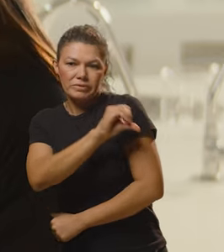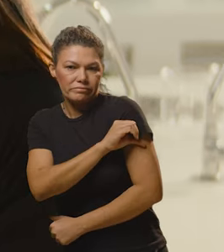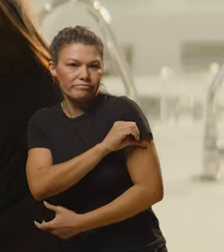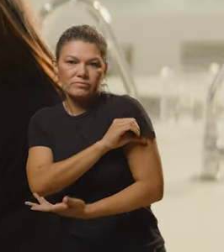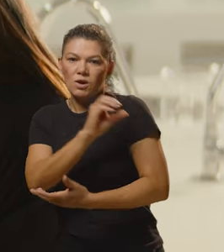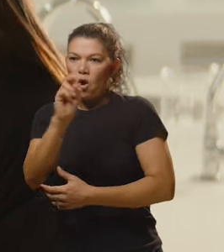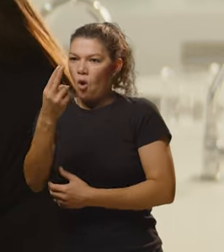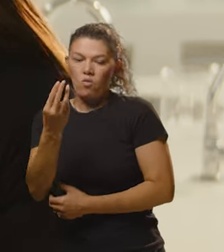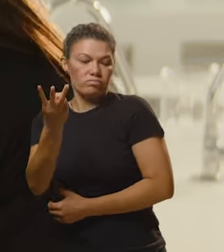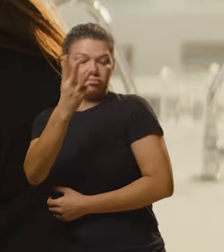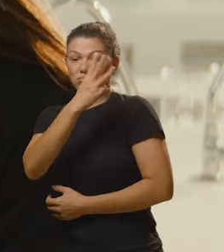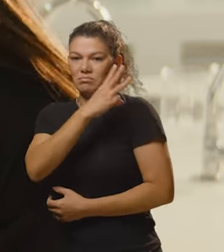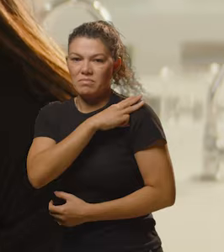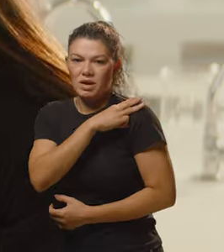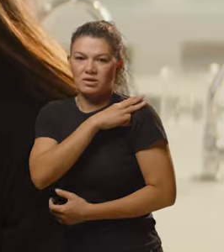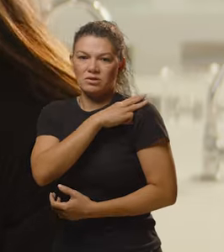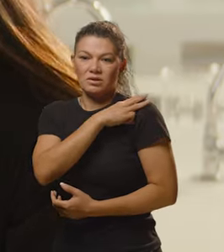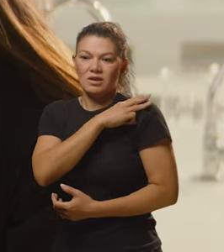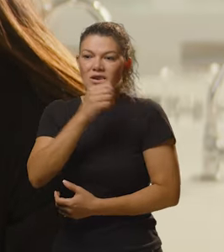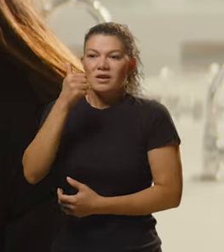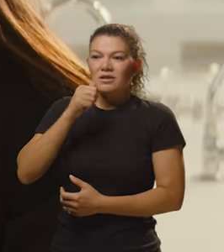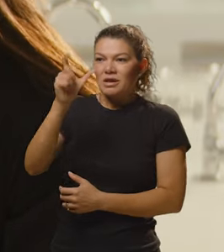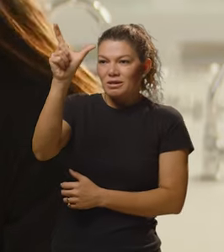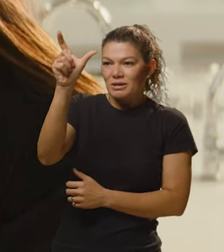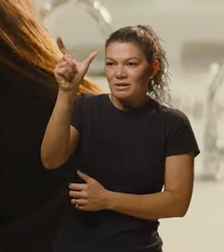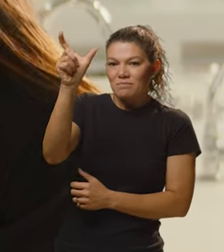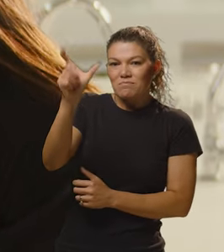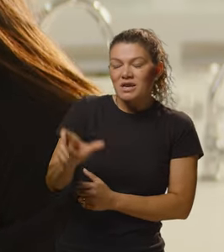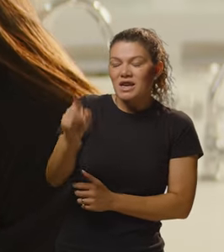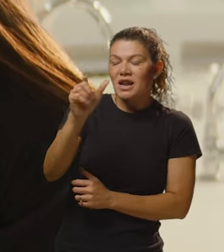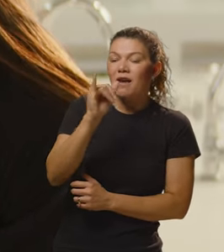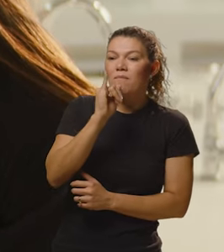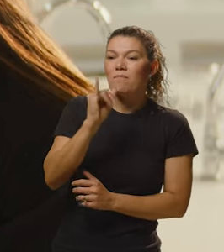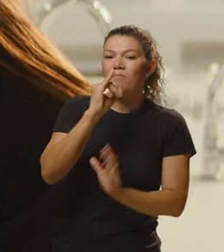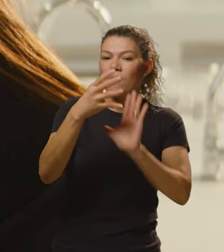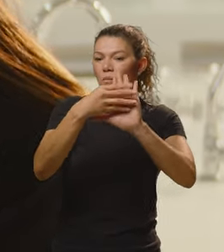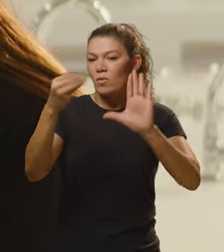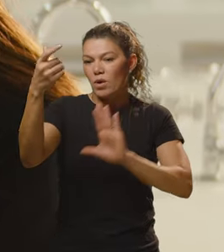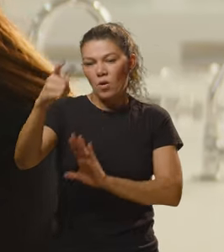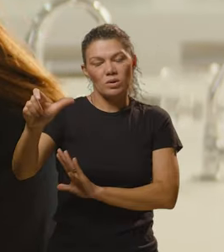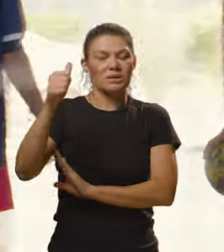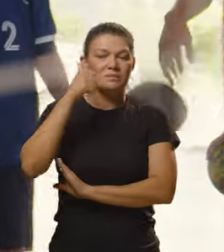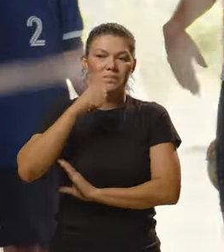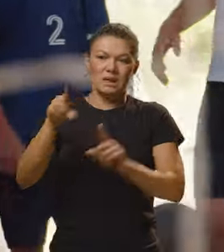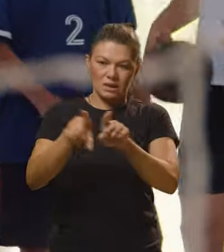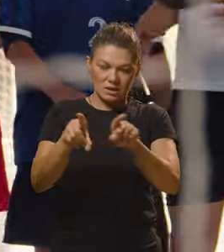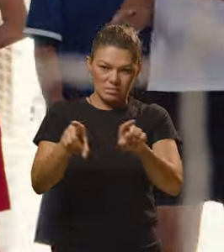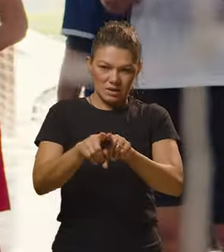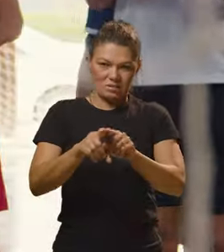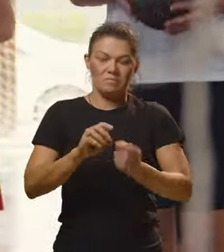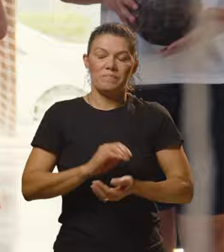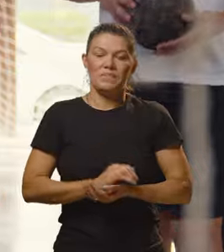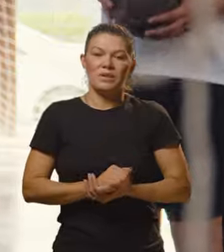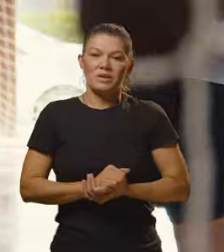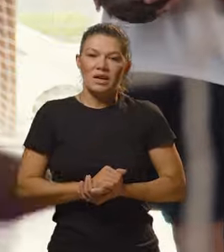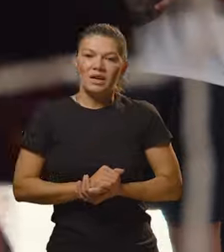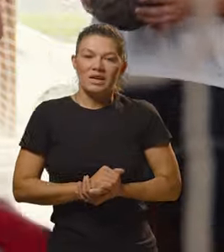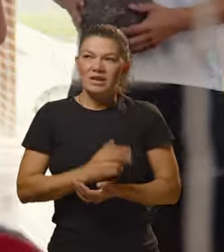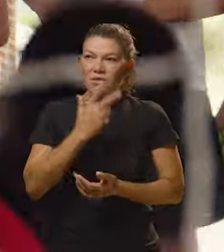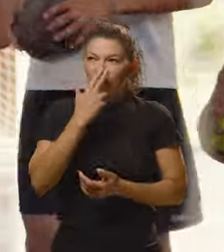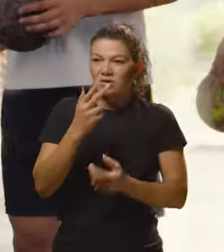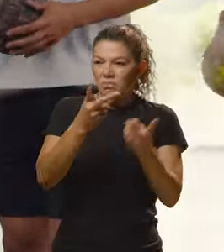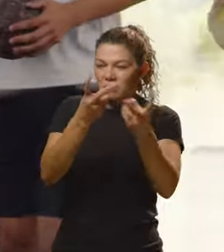ensino fundamental, seja no ensino médio, e essas meninas acabam servindo de exemplo para outras meninas. A gente